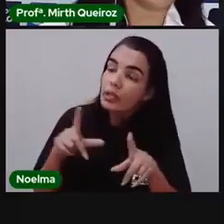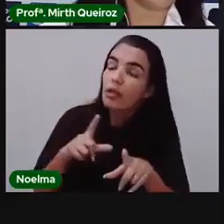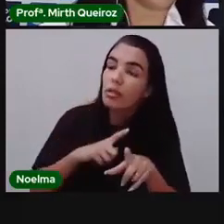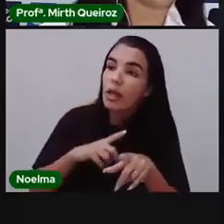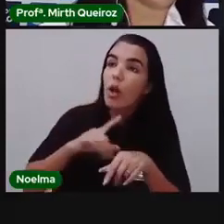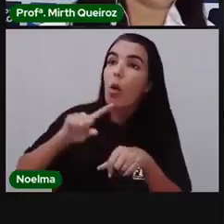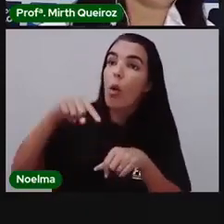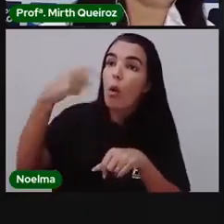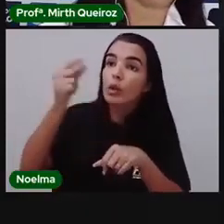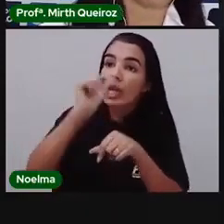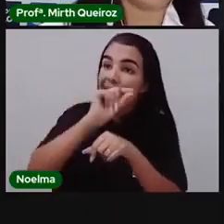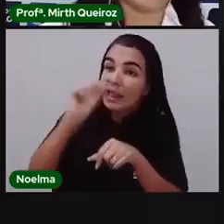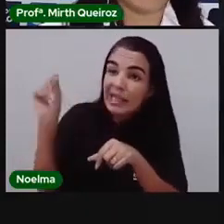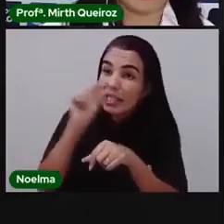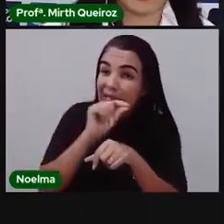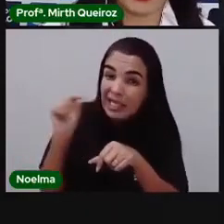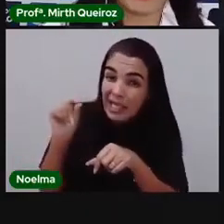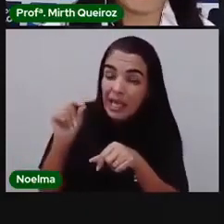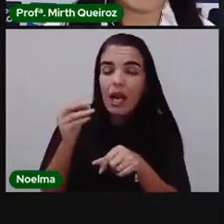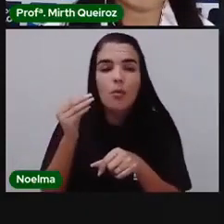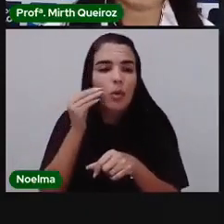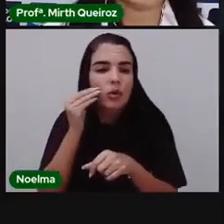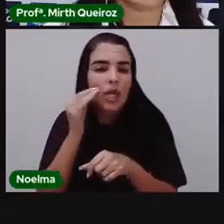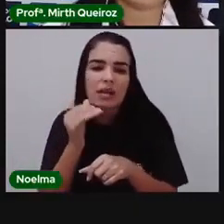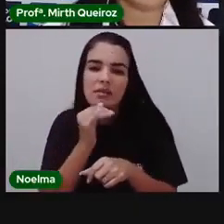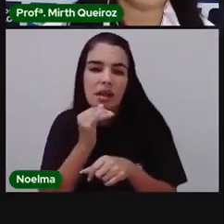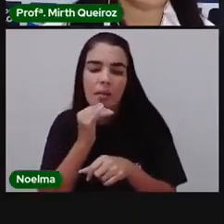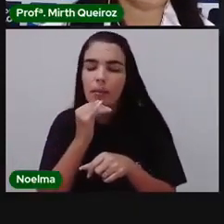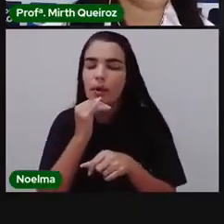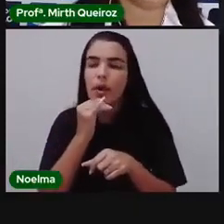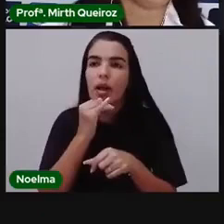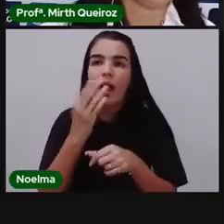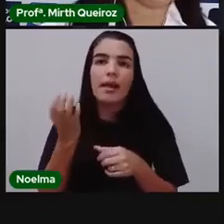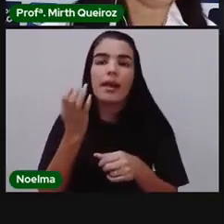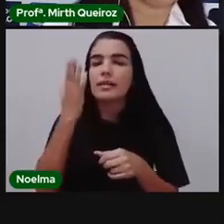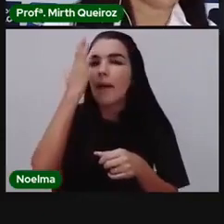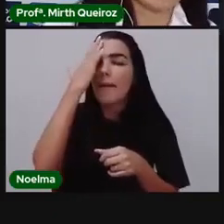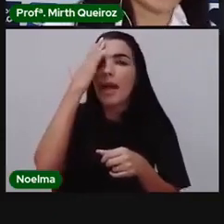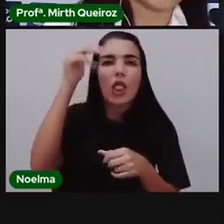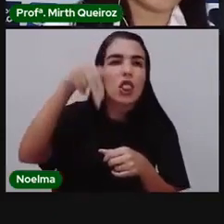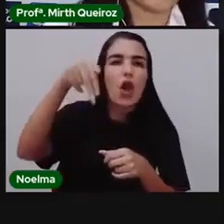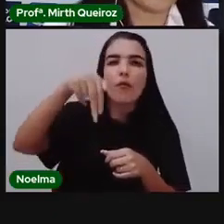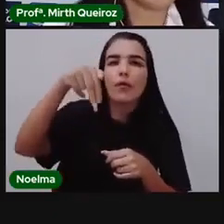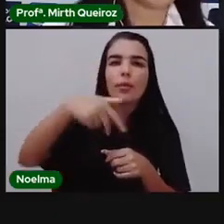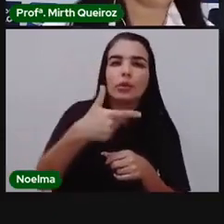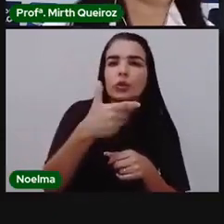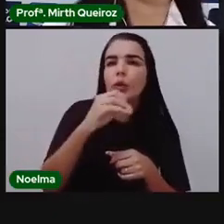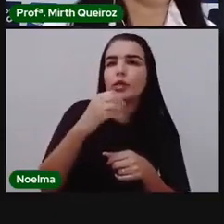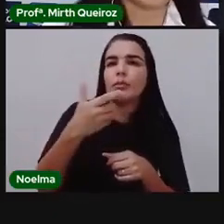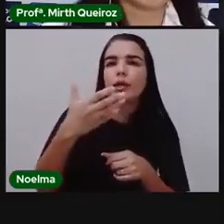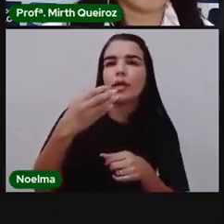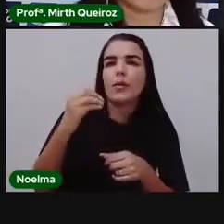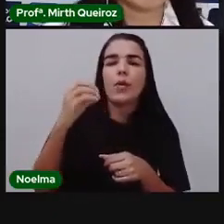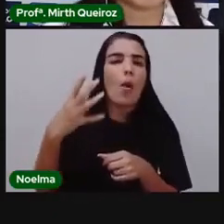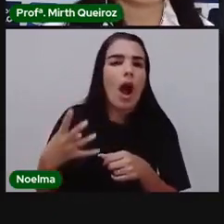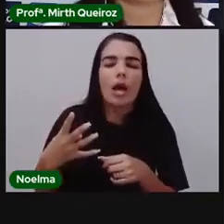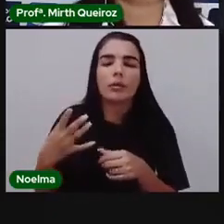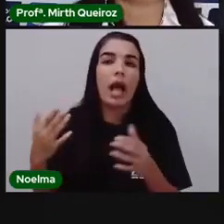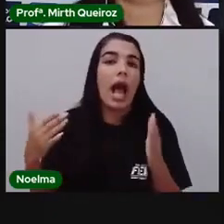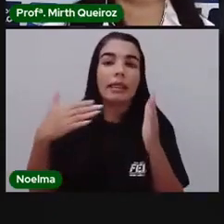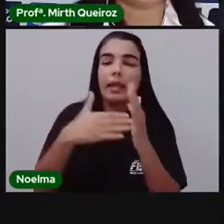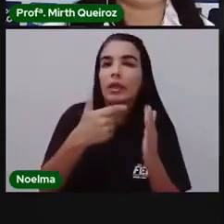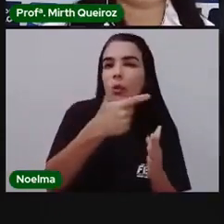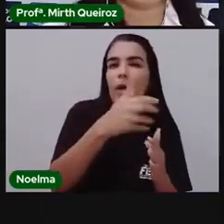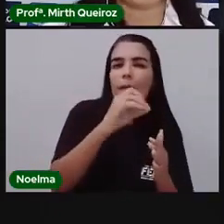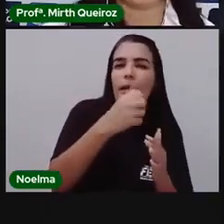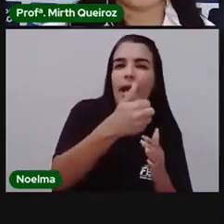Eu quero saber como estava em novembro de 2004, como estava em 2014, e aí a